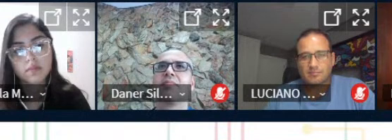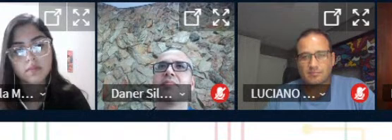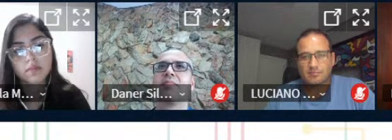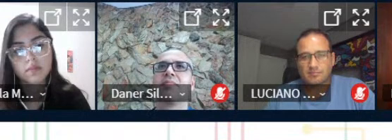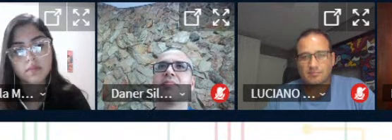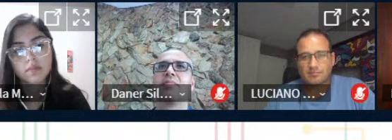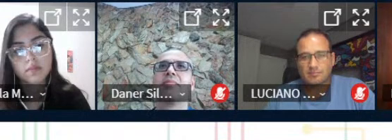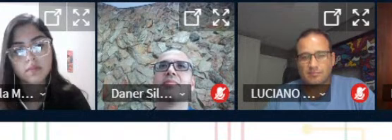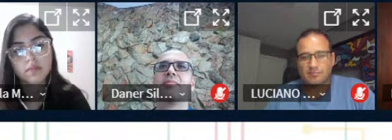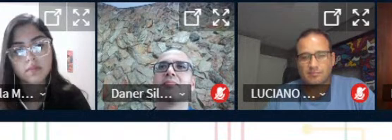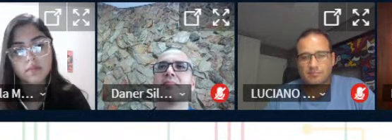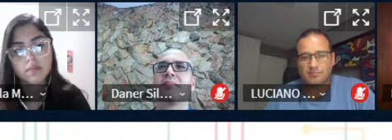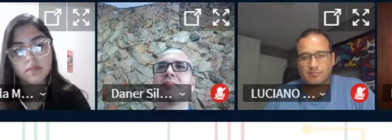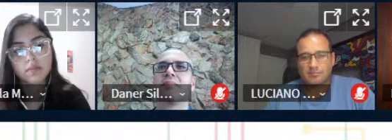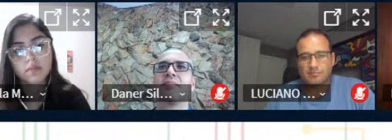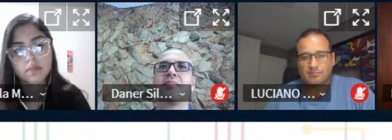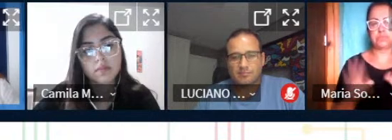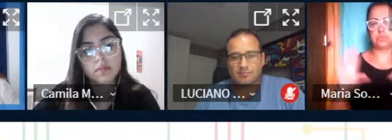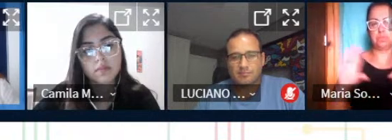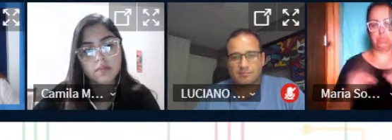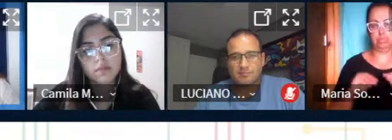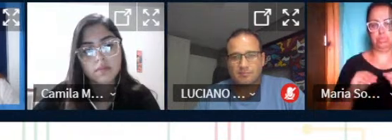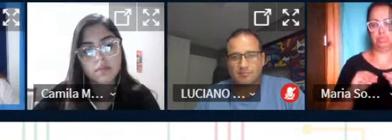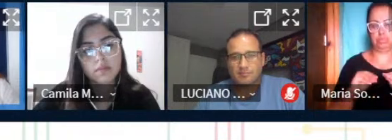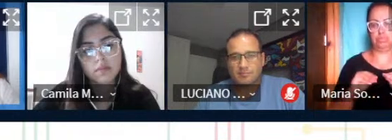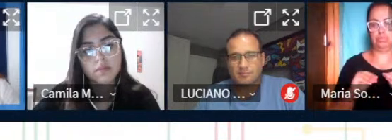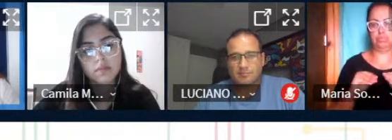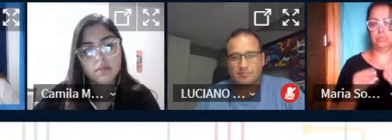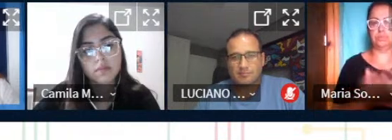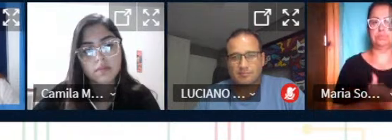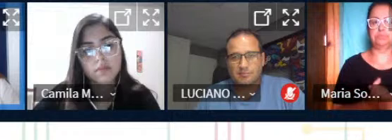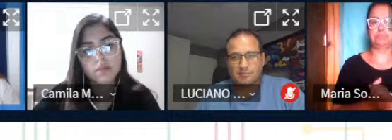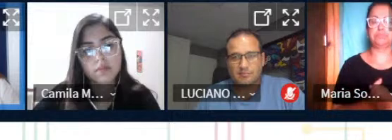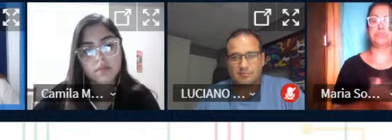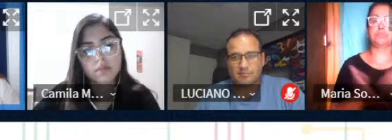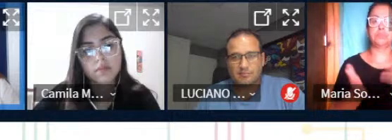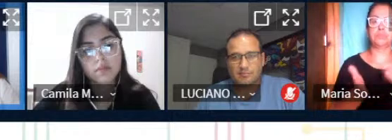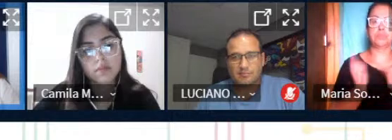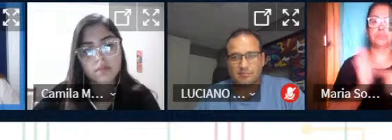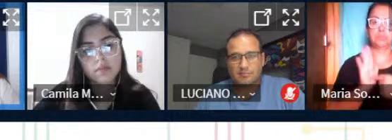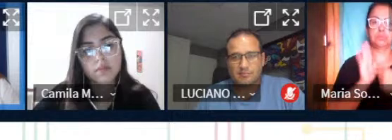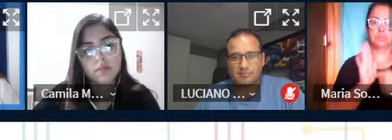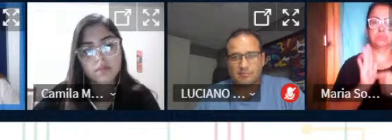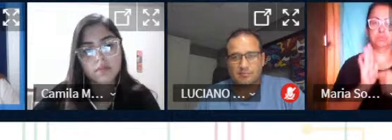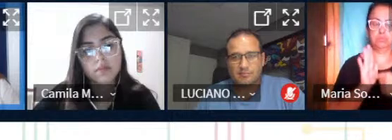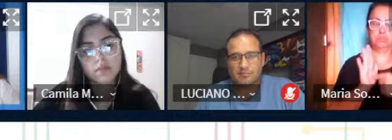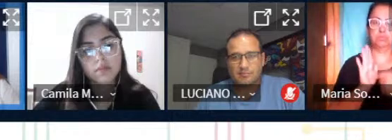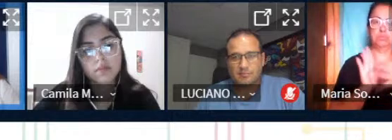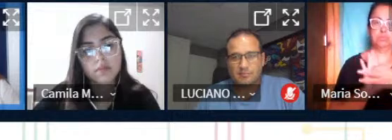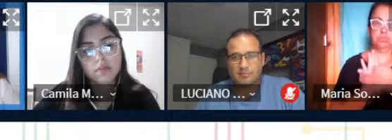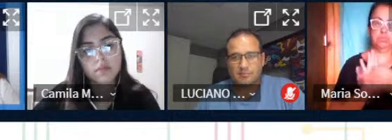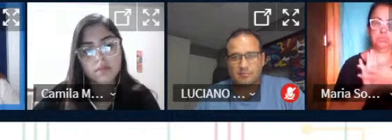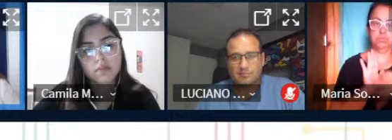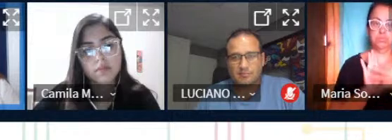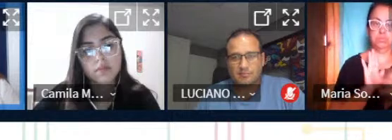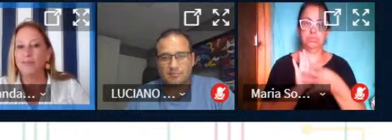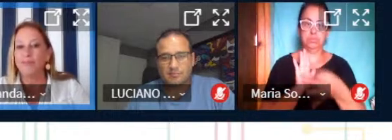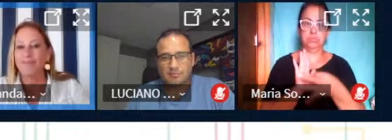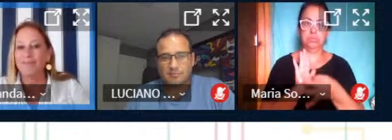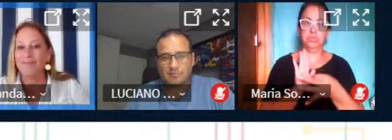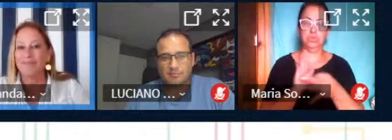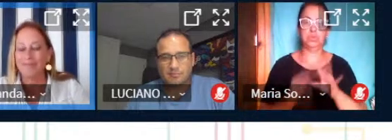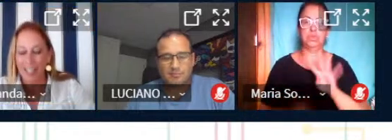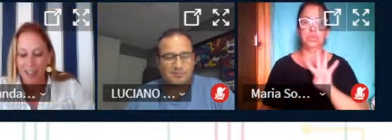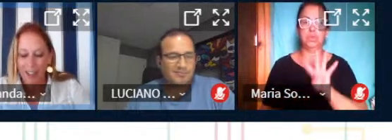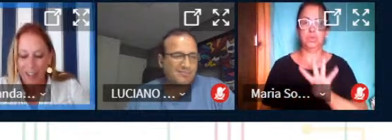suas câmeras e seus áudios que agora vamos partir para a apresentação dos comentários ao quarto trabalho